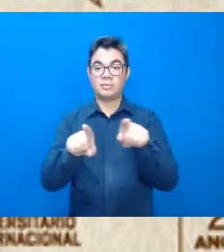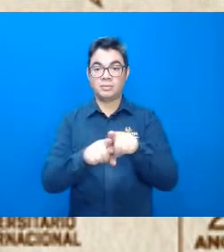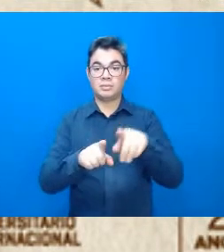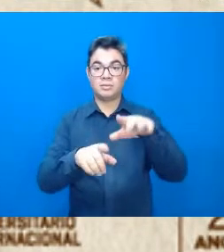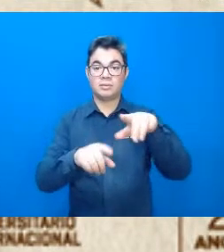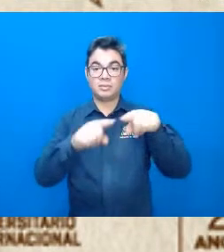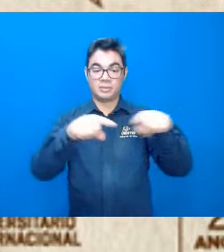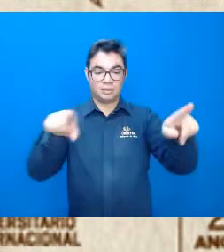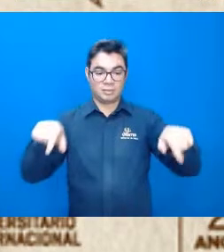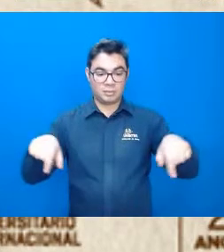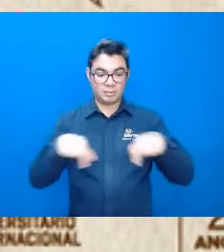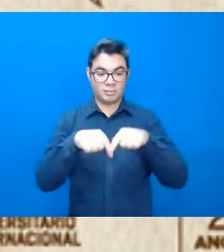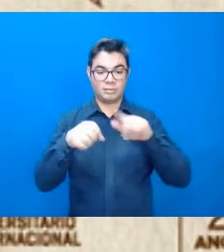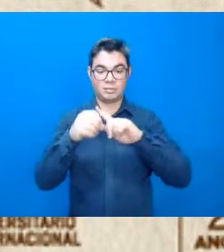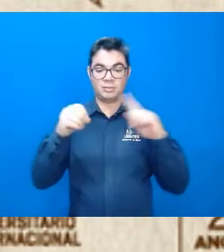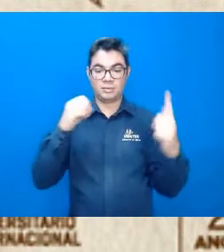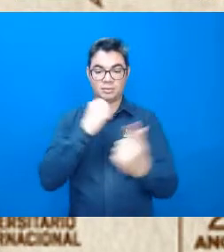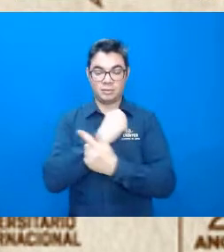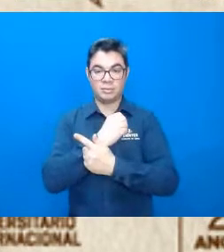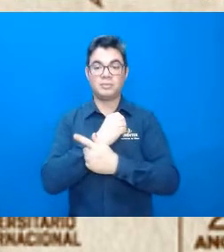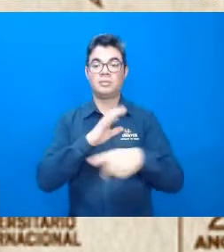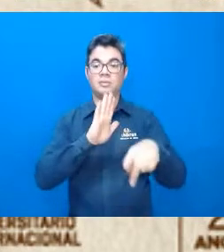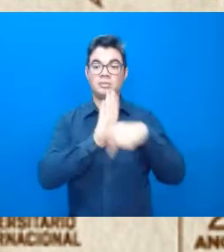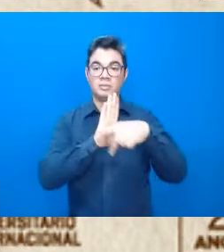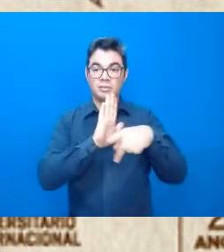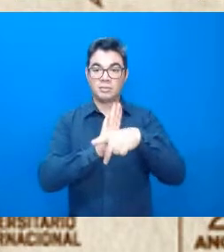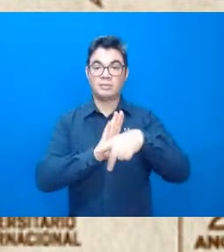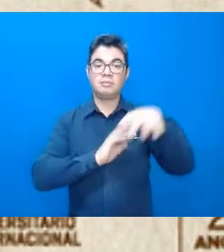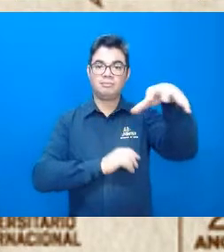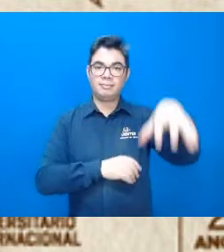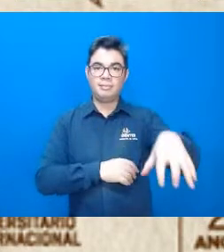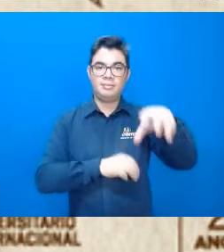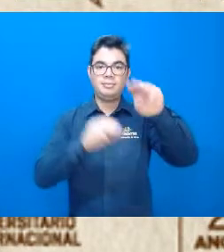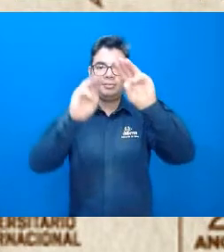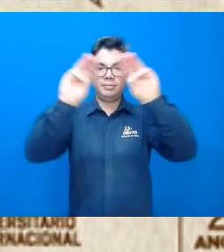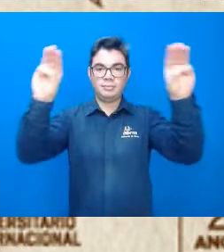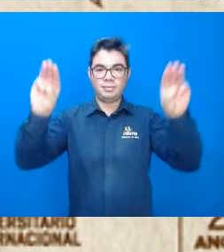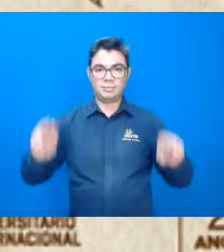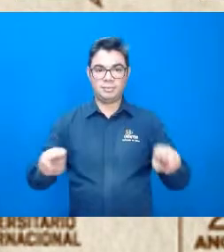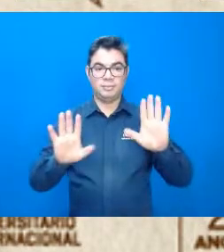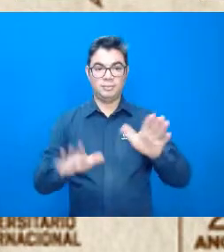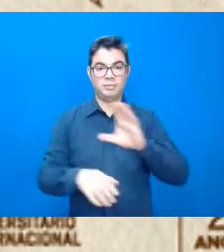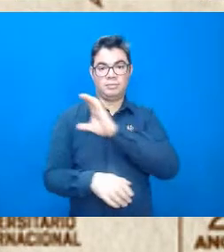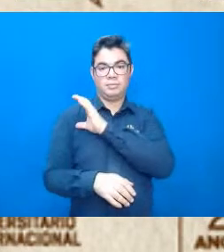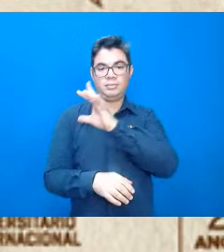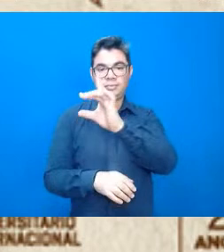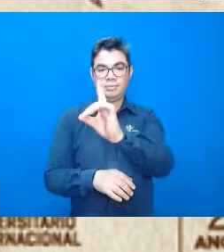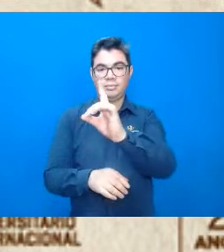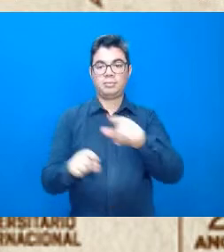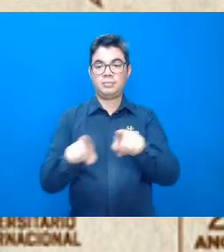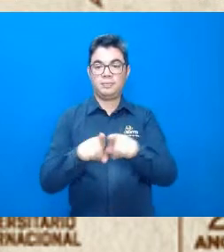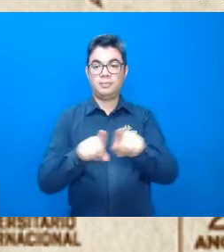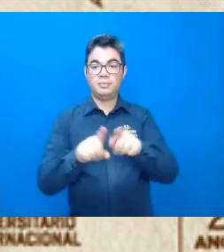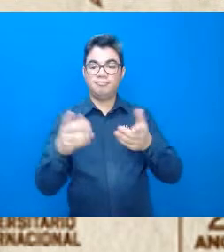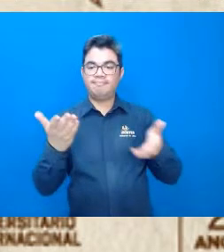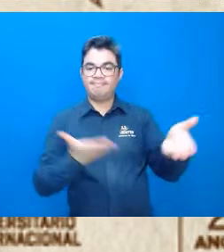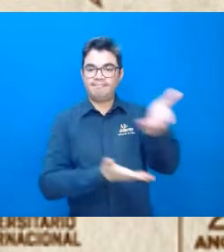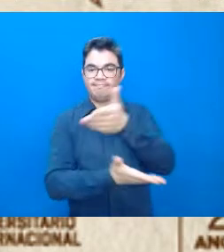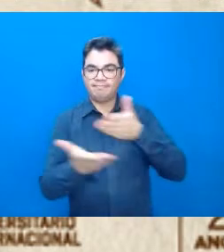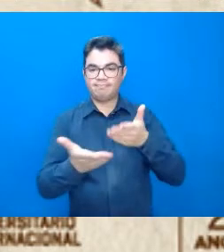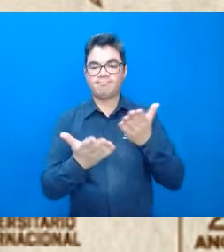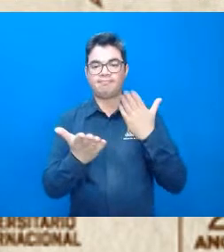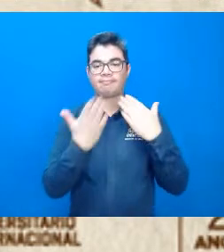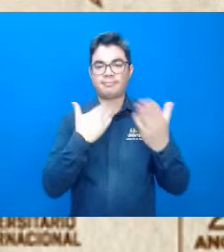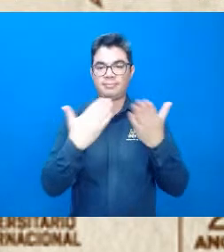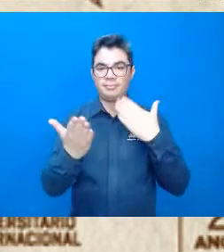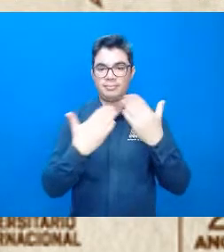Departamento de Geografia da Universidade Federal do Paraná, foi coordenador, né, então, nós cruzamos muito pela Universidade,